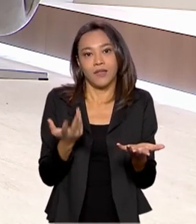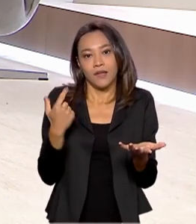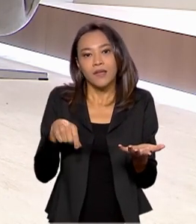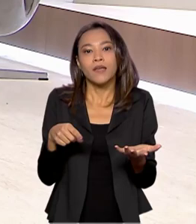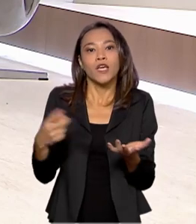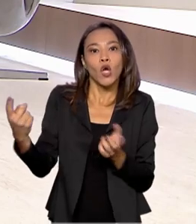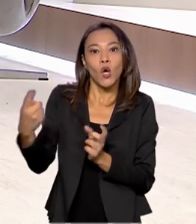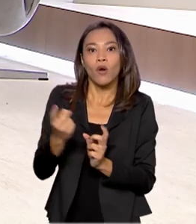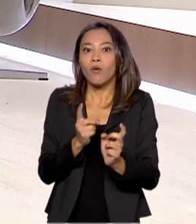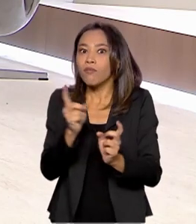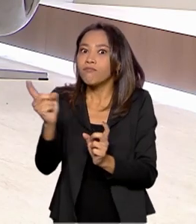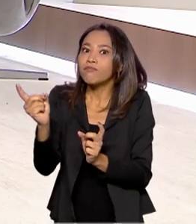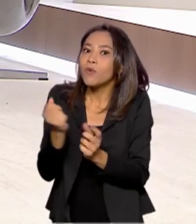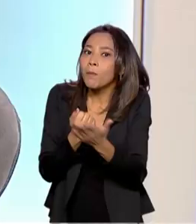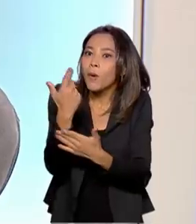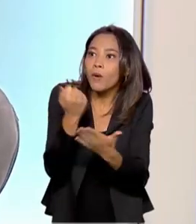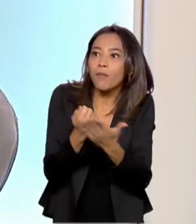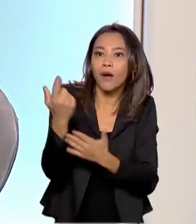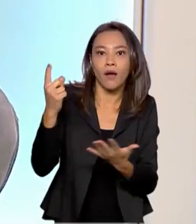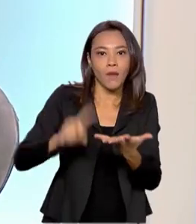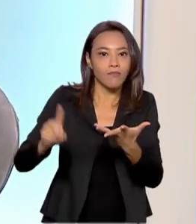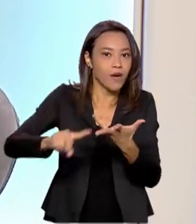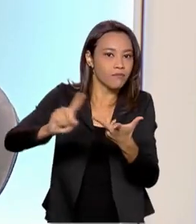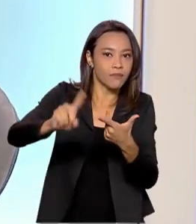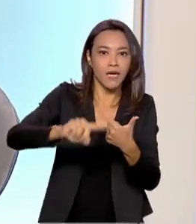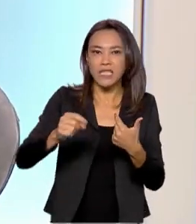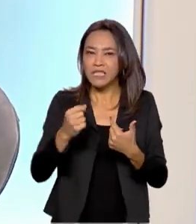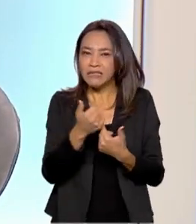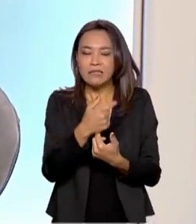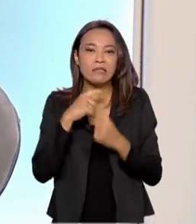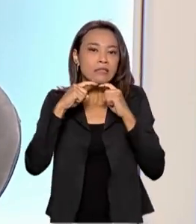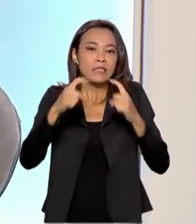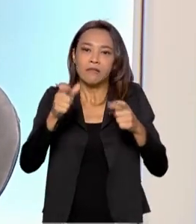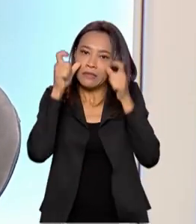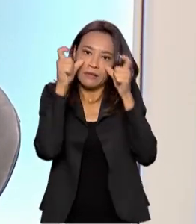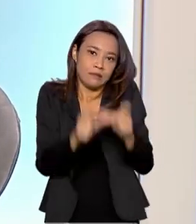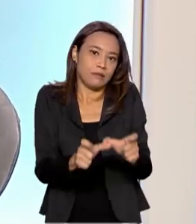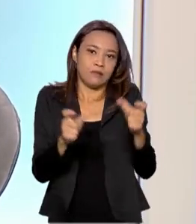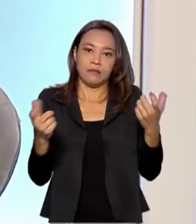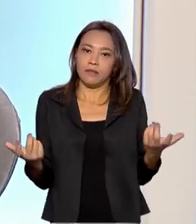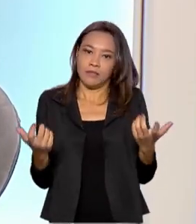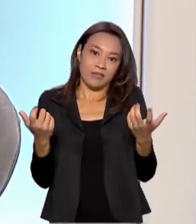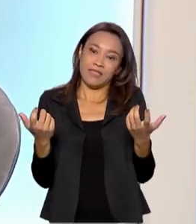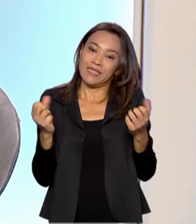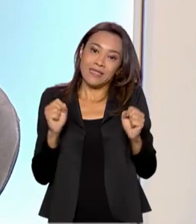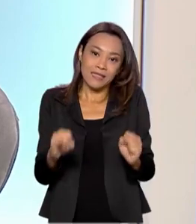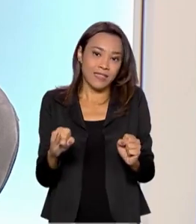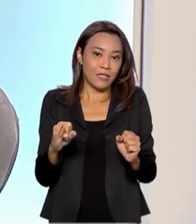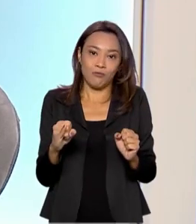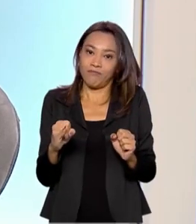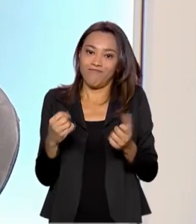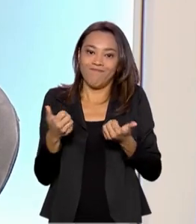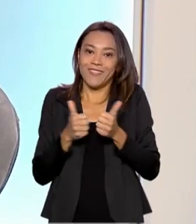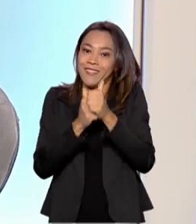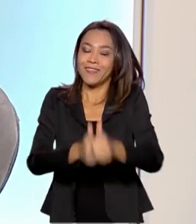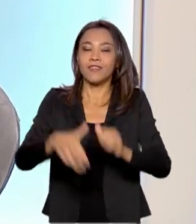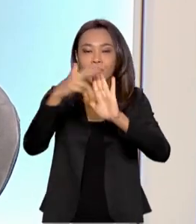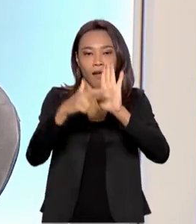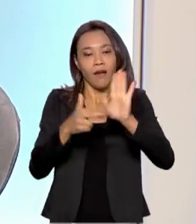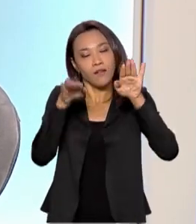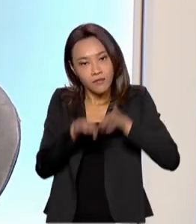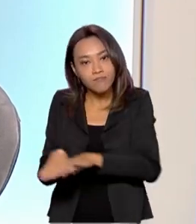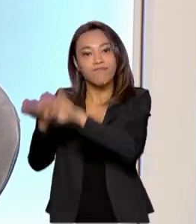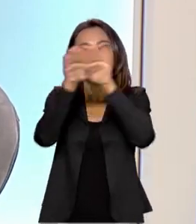essa segurança do abastecimento no Brasil. Ninguém vai fazer investimento se não for desta forma. Então, a prática do preço de